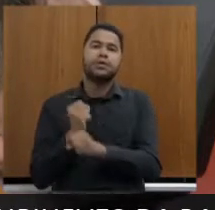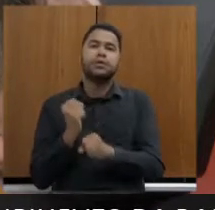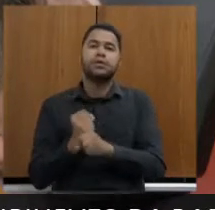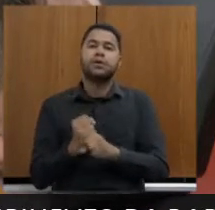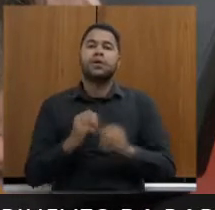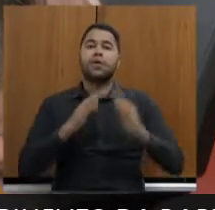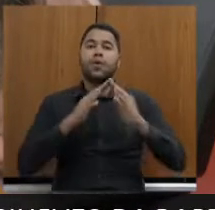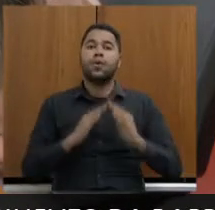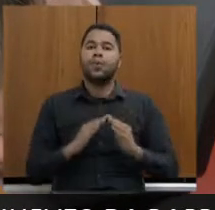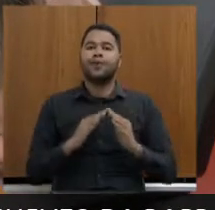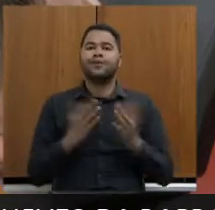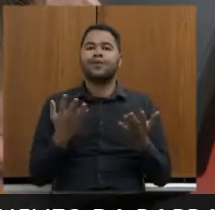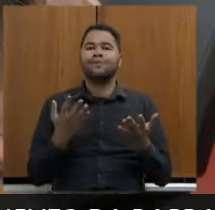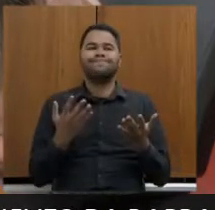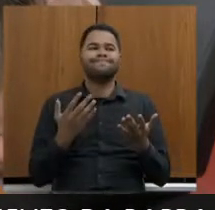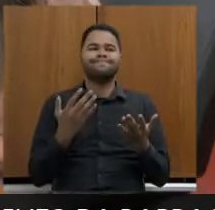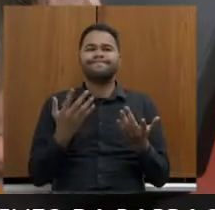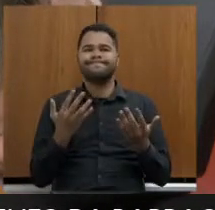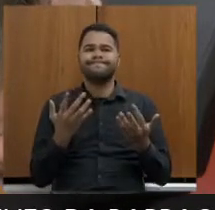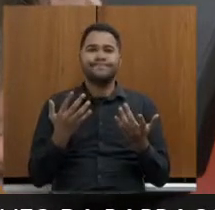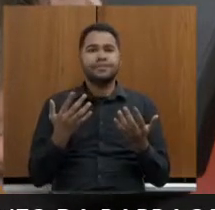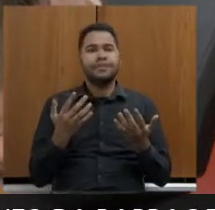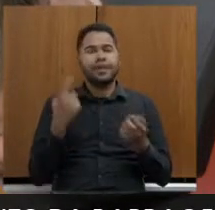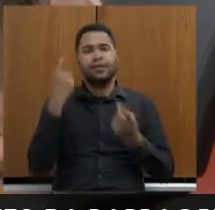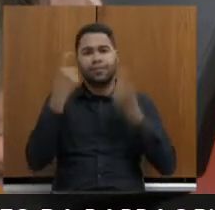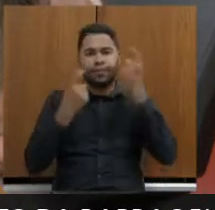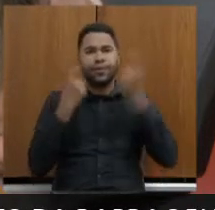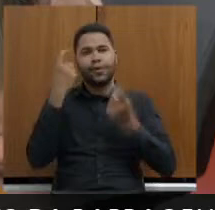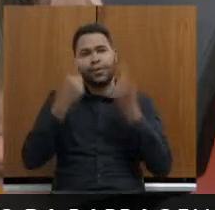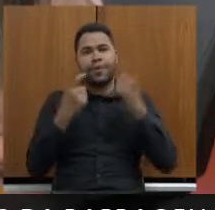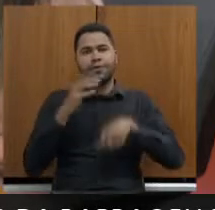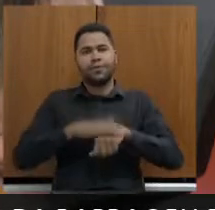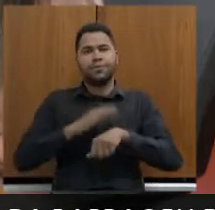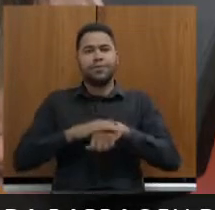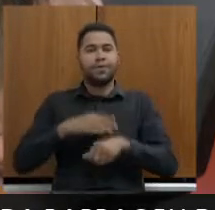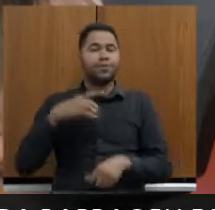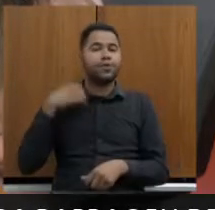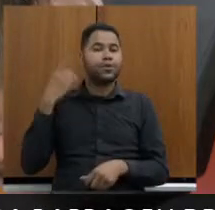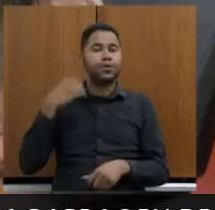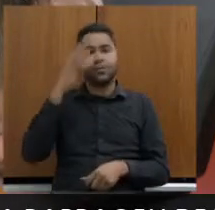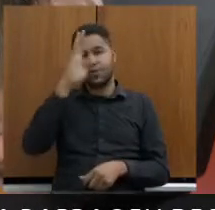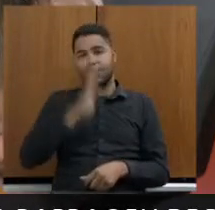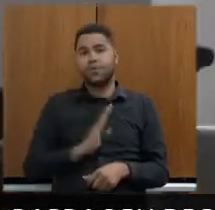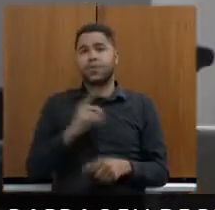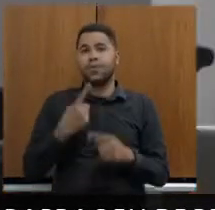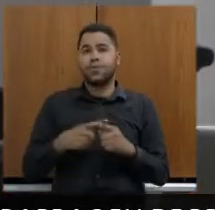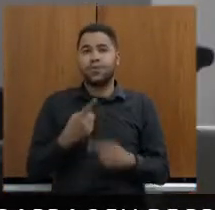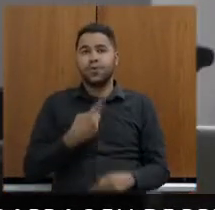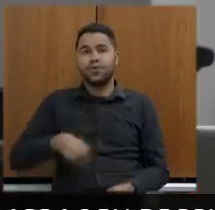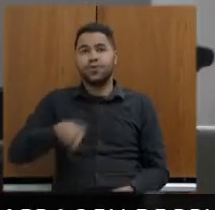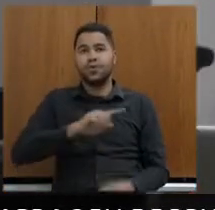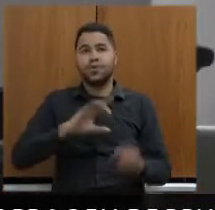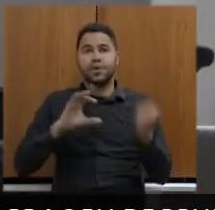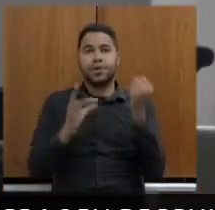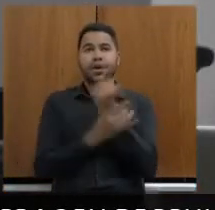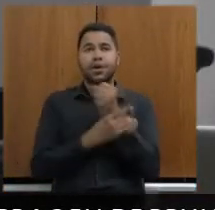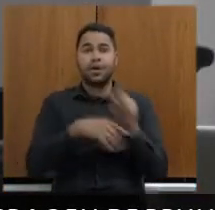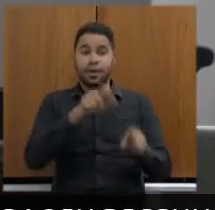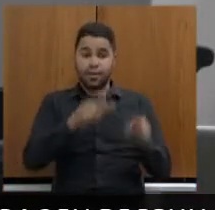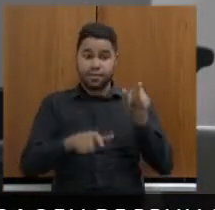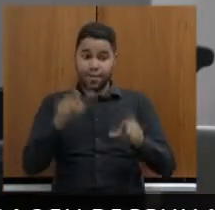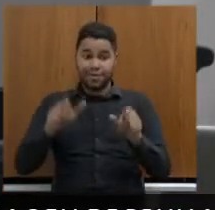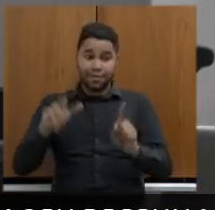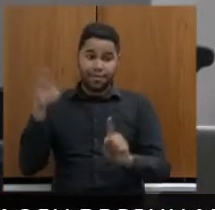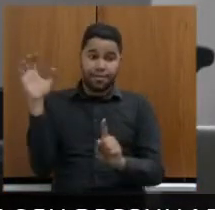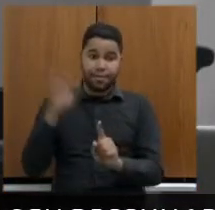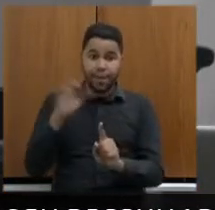em ocupação irregular e isso causa uma preocupação por parte da defensoria pública porque obviamente nós temos que garantir a essas pessoas que vão ser